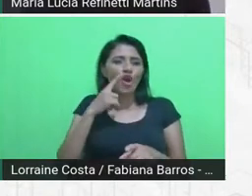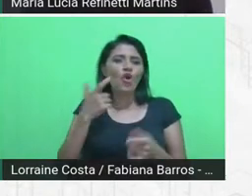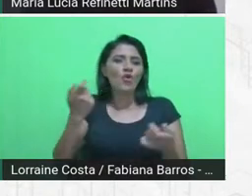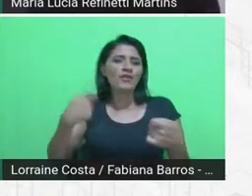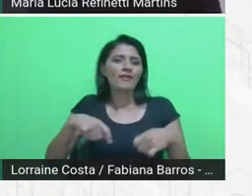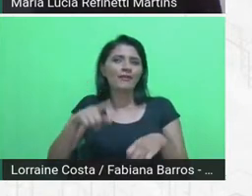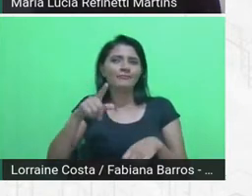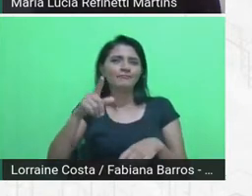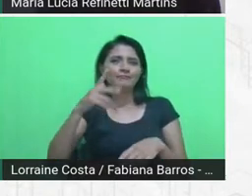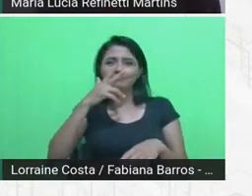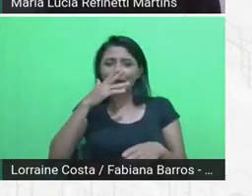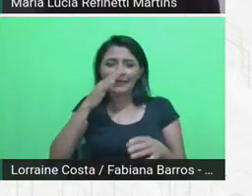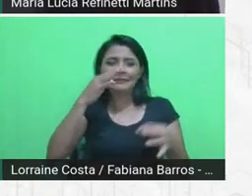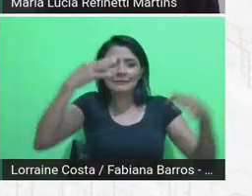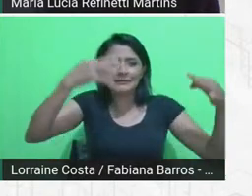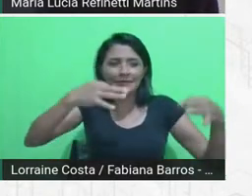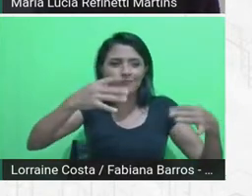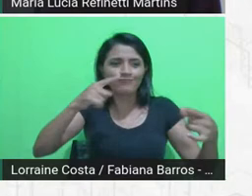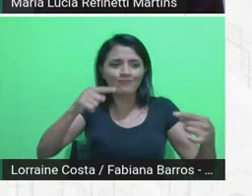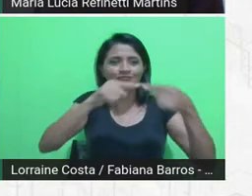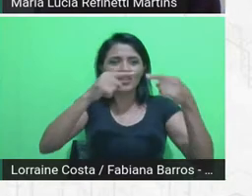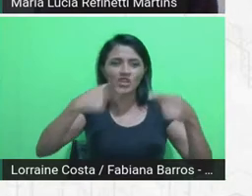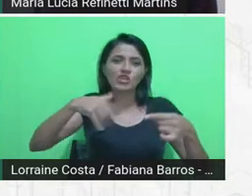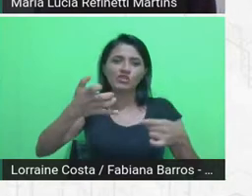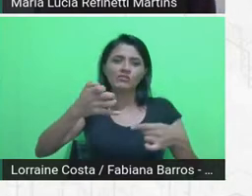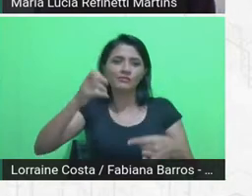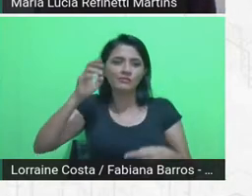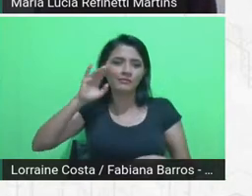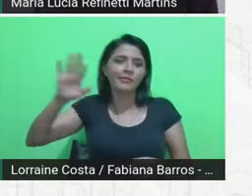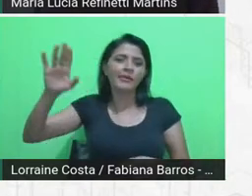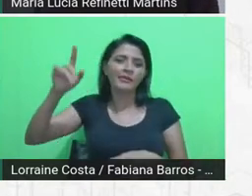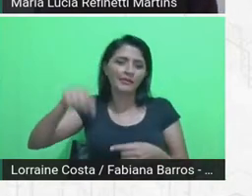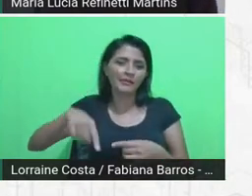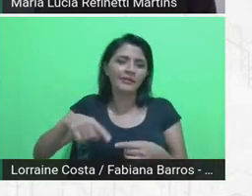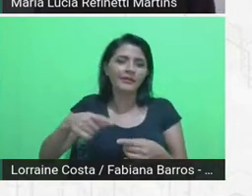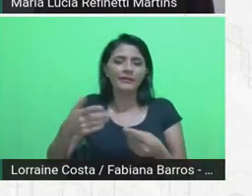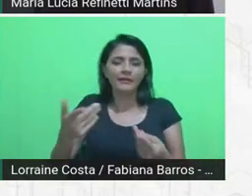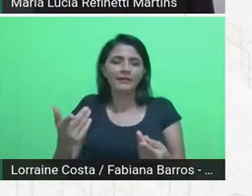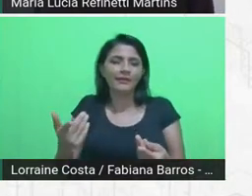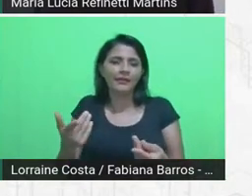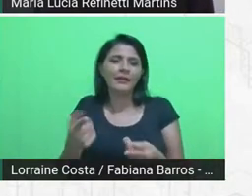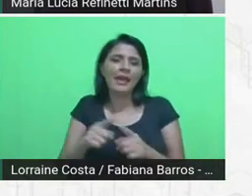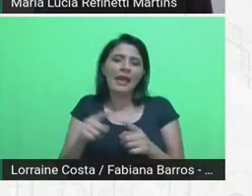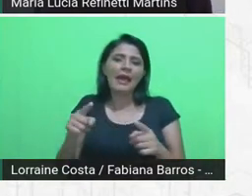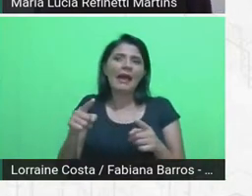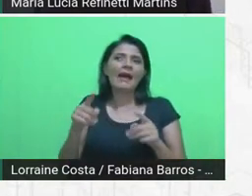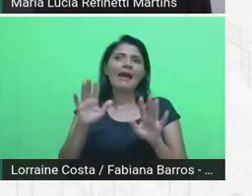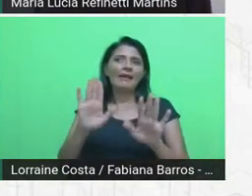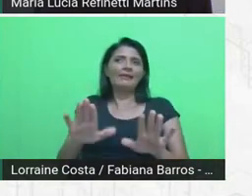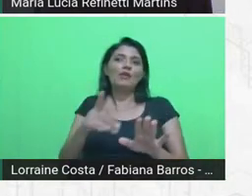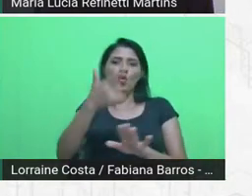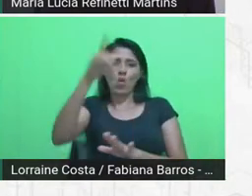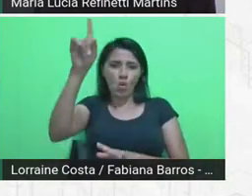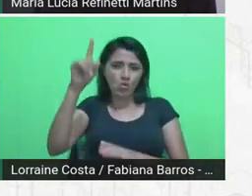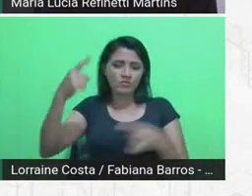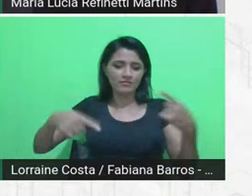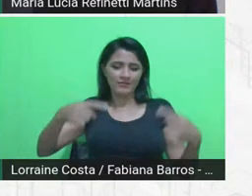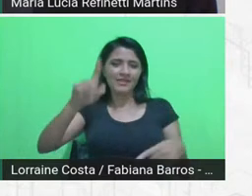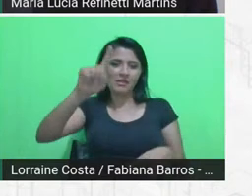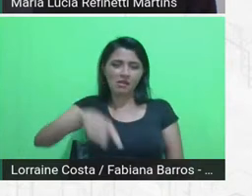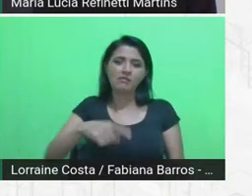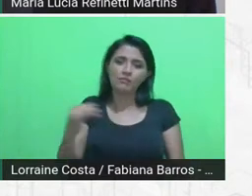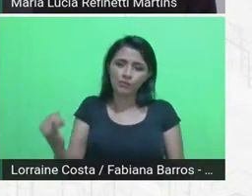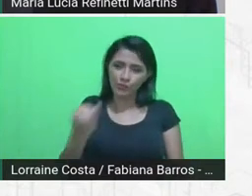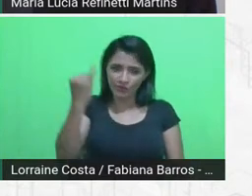dos nossos sonhos e utopias. E aí, a outra discussão importante é